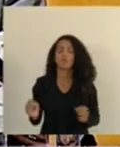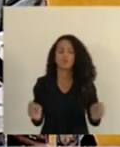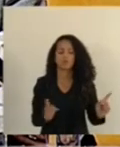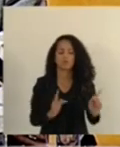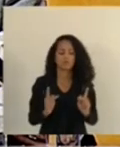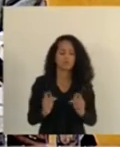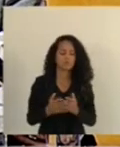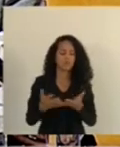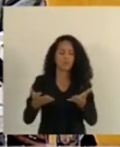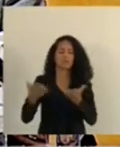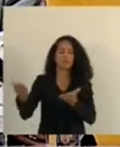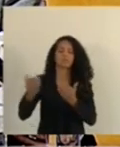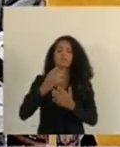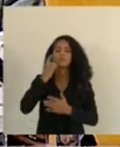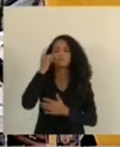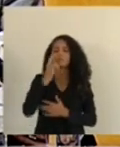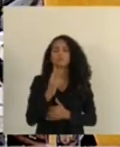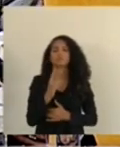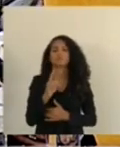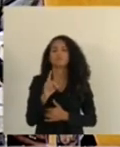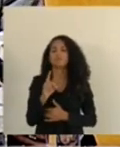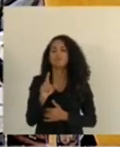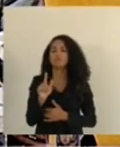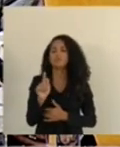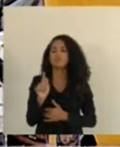então passa a palavra ao deputado Gandini